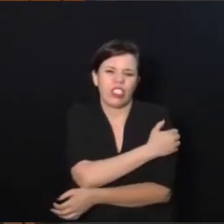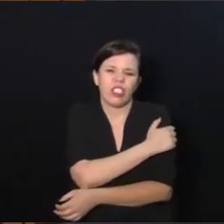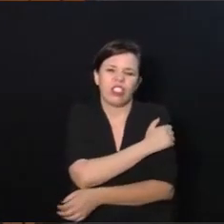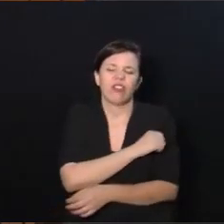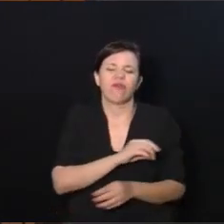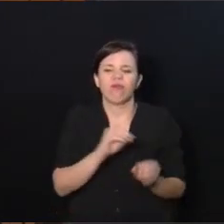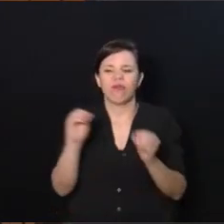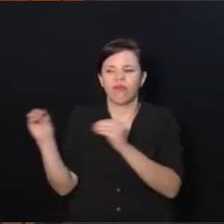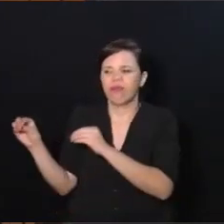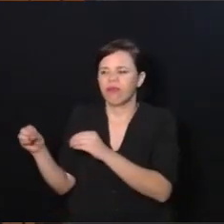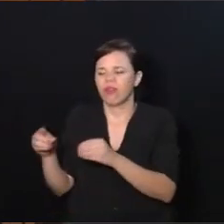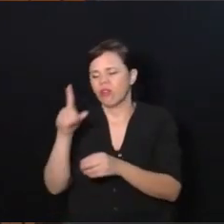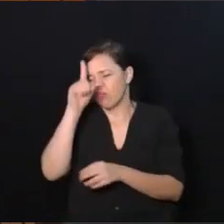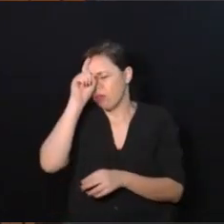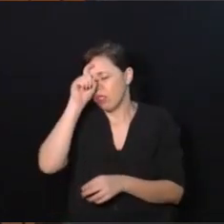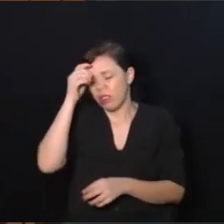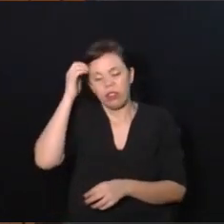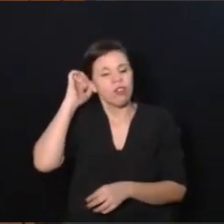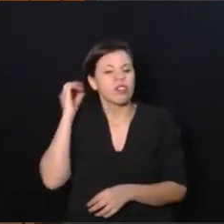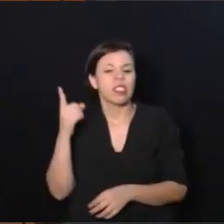15 dias que eu fiquei em coma,